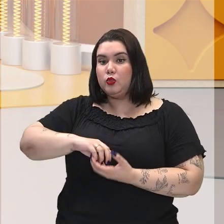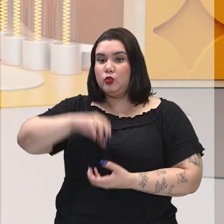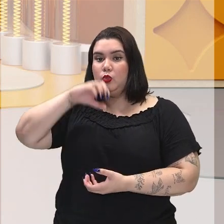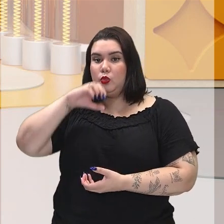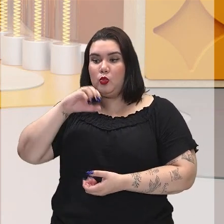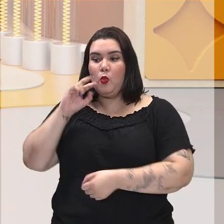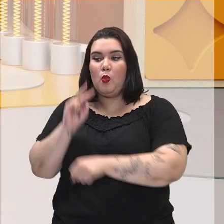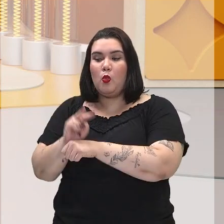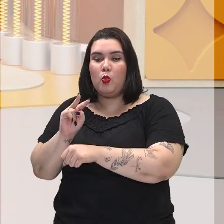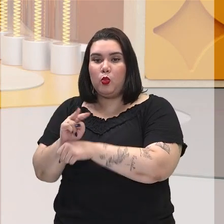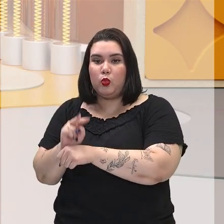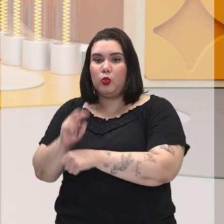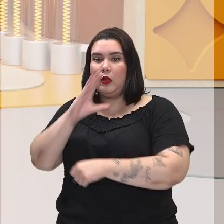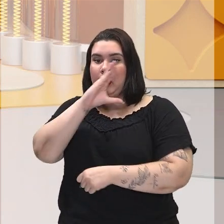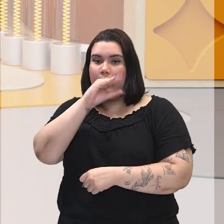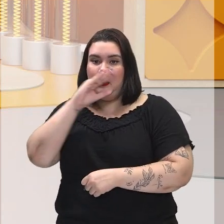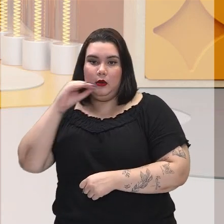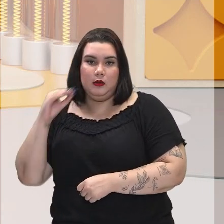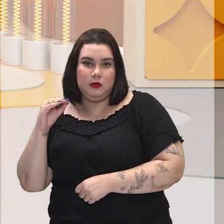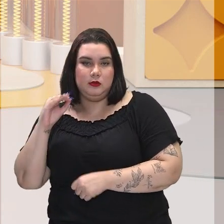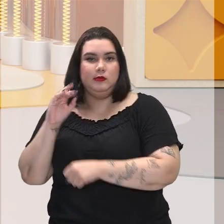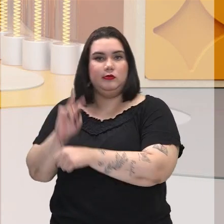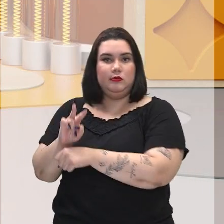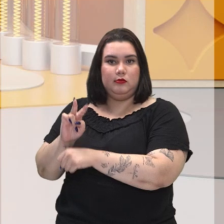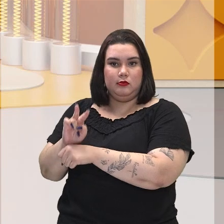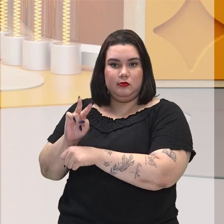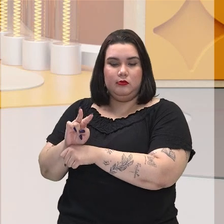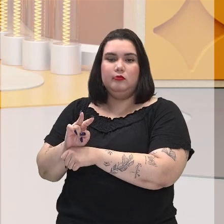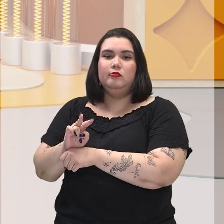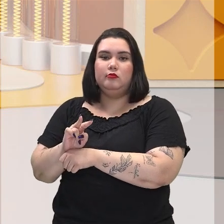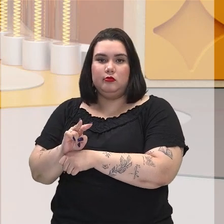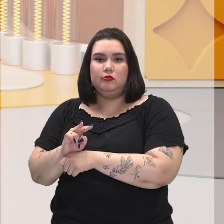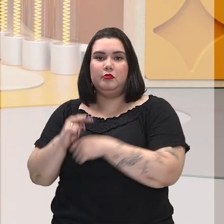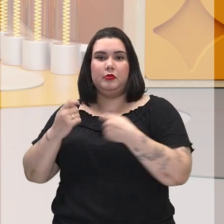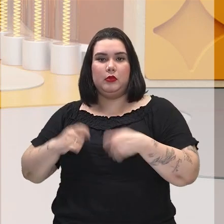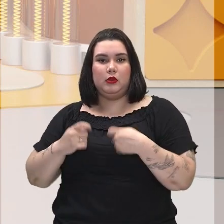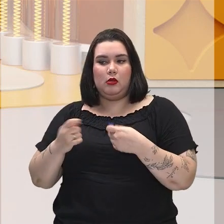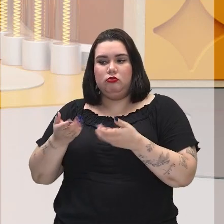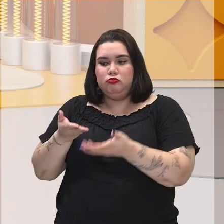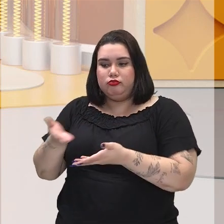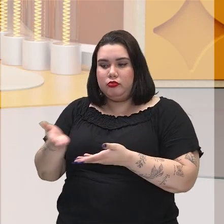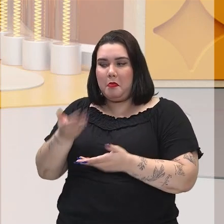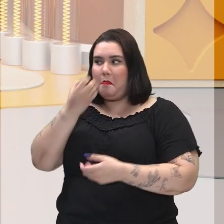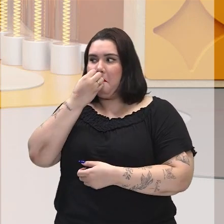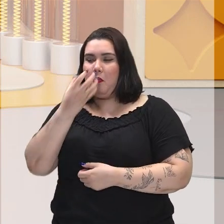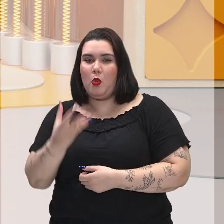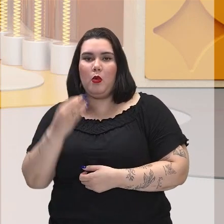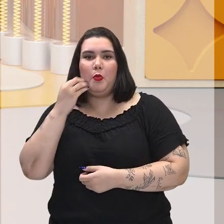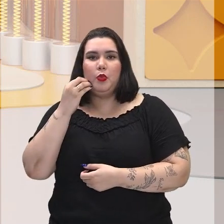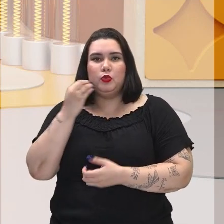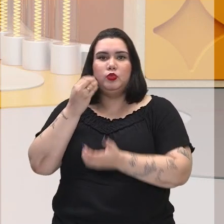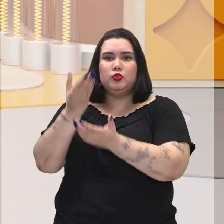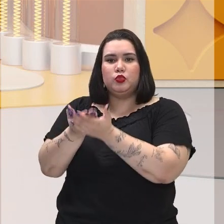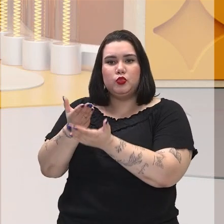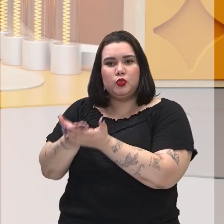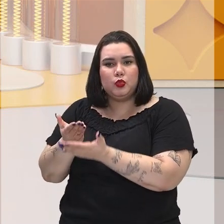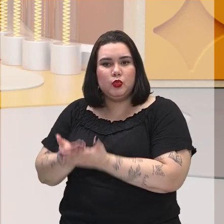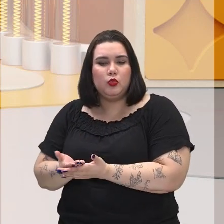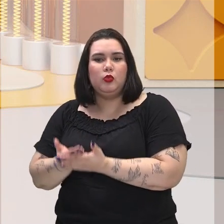proteger os meus filhos, devo criar, proporcionar oportunidades de estudo,